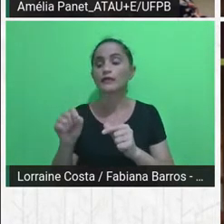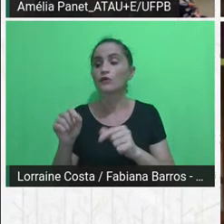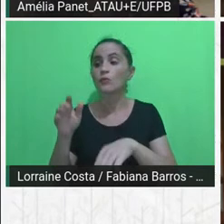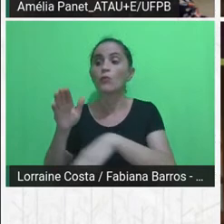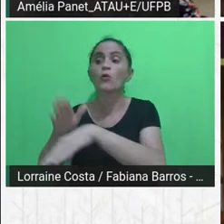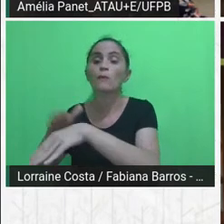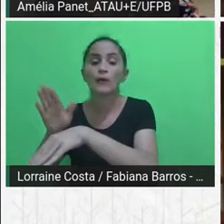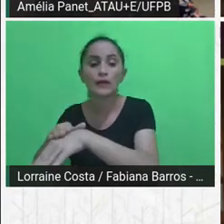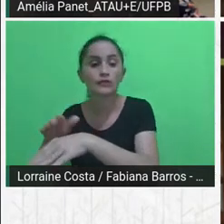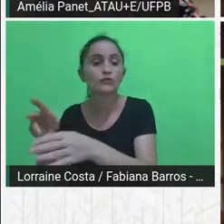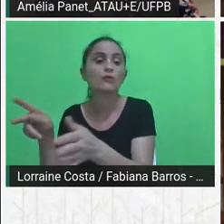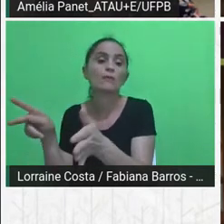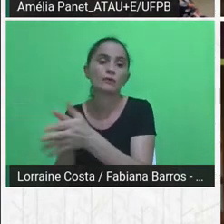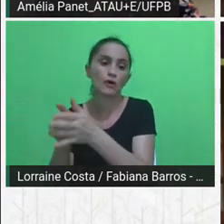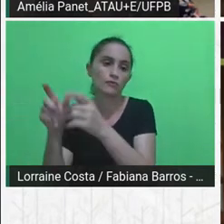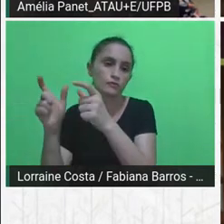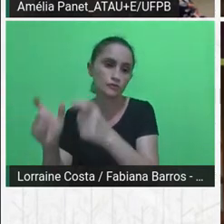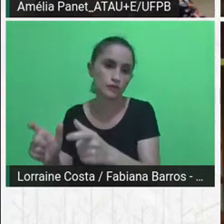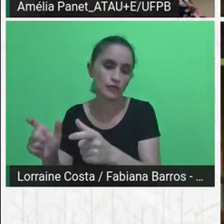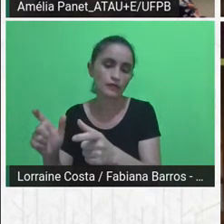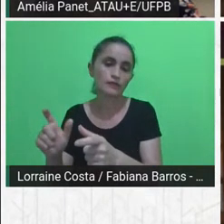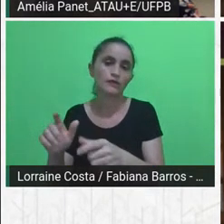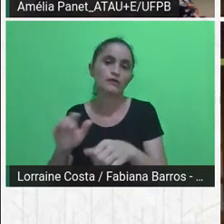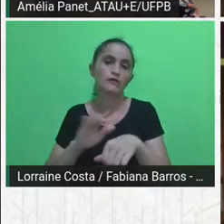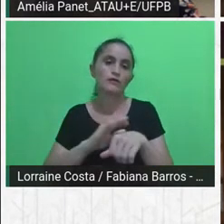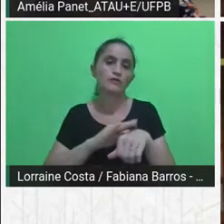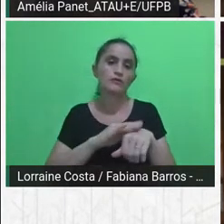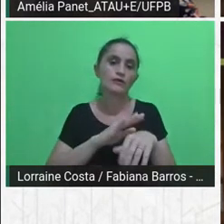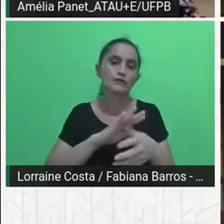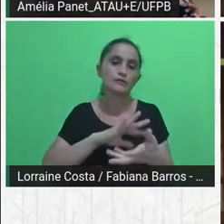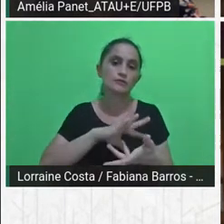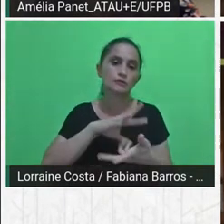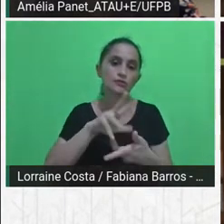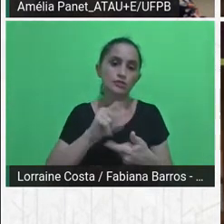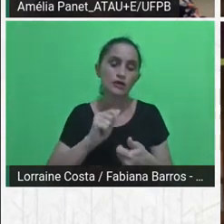inicialmente, nós tivemos essa belíssima abertura com a professora